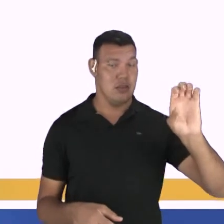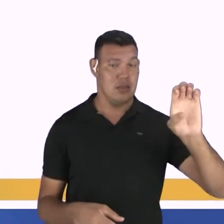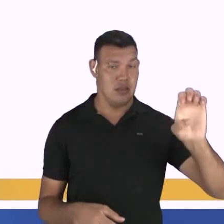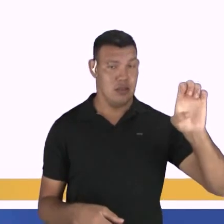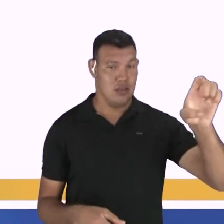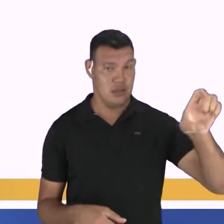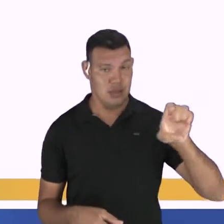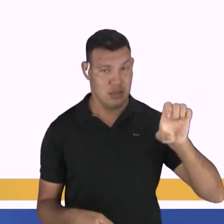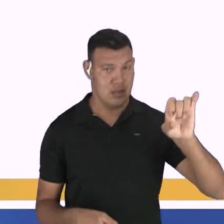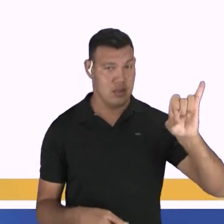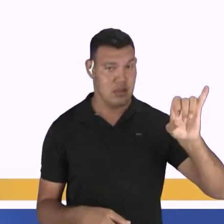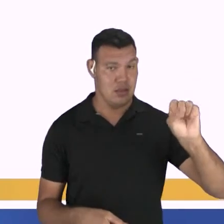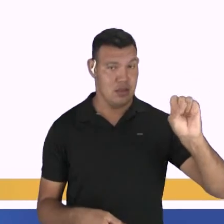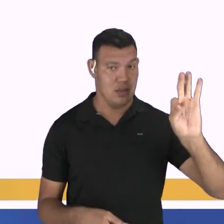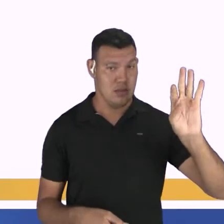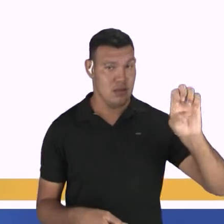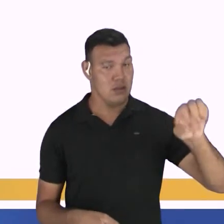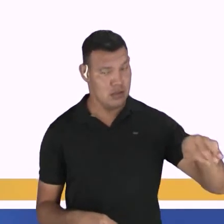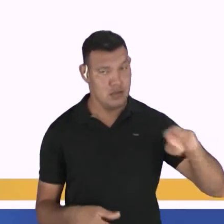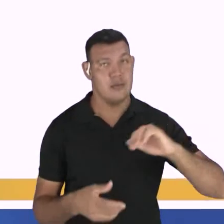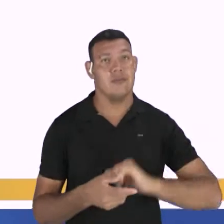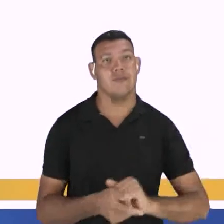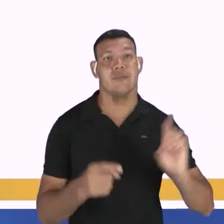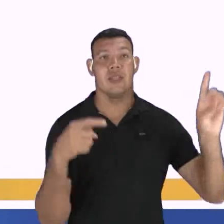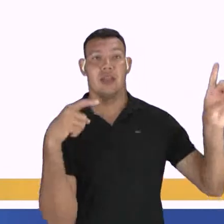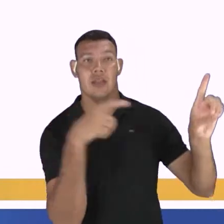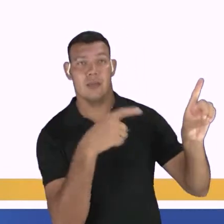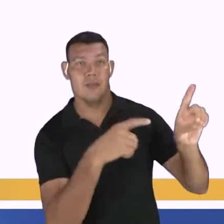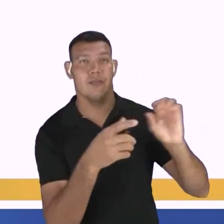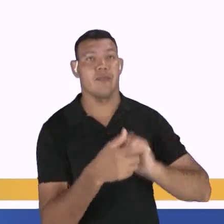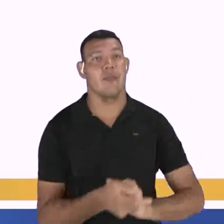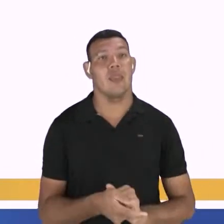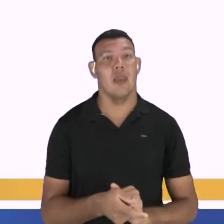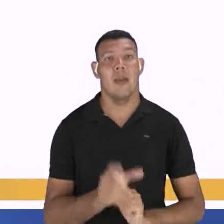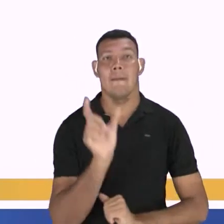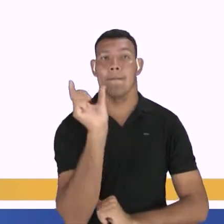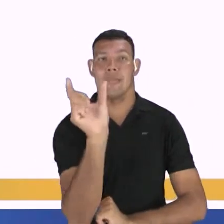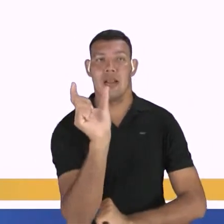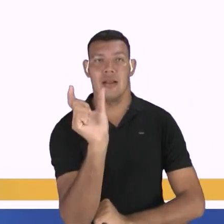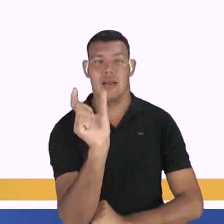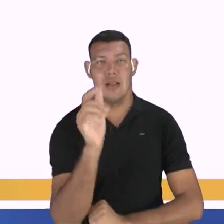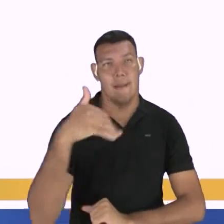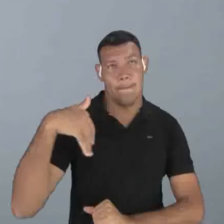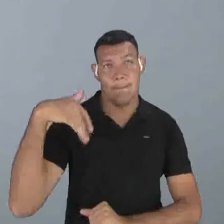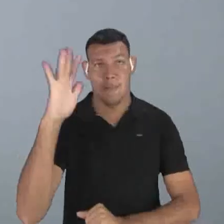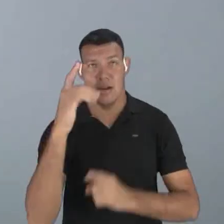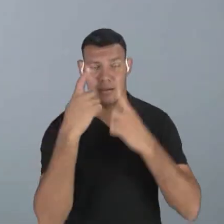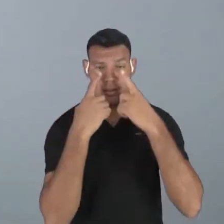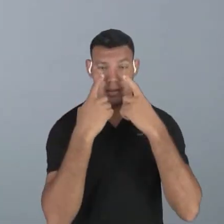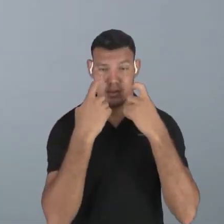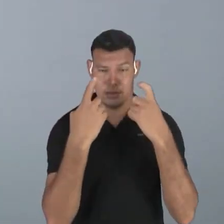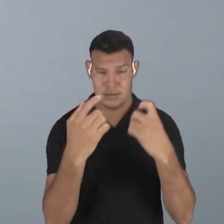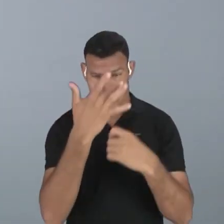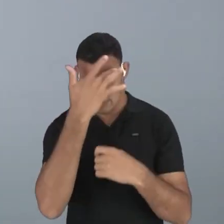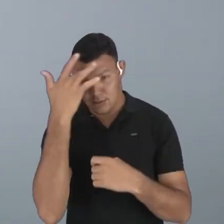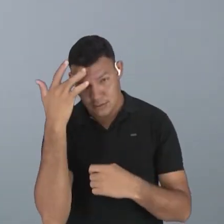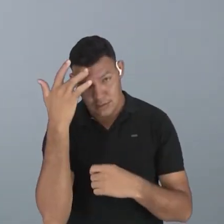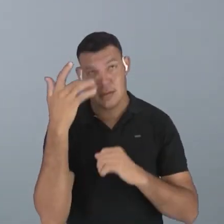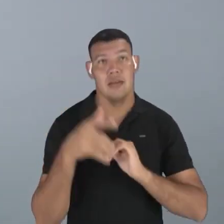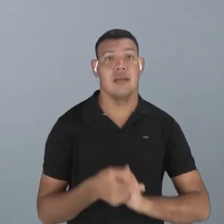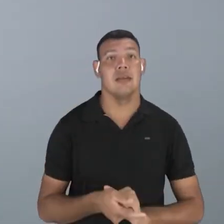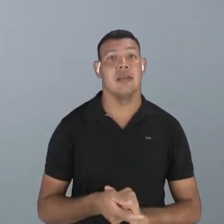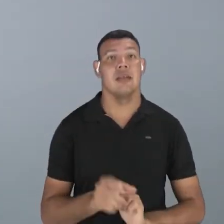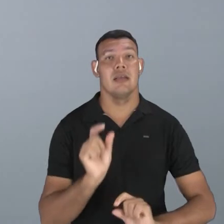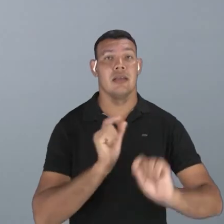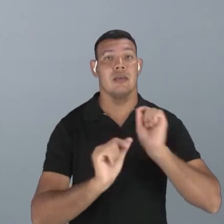letra D? O trecho, mais pessoas interessadas, é um exemplo de concordância nominal. Não, é um exemplo de